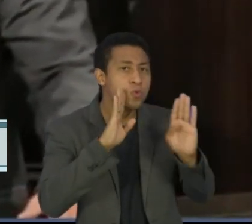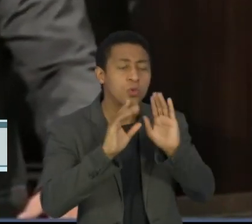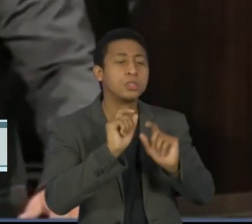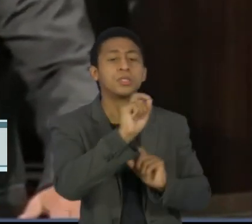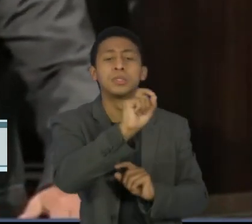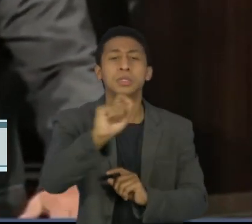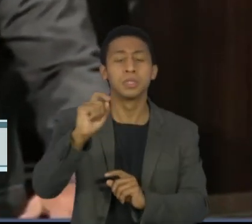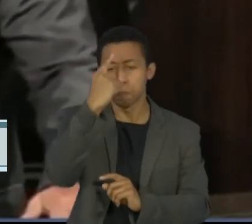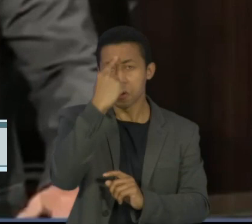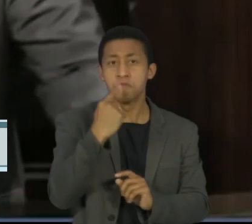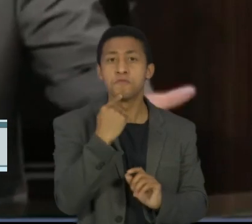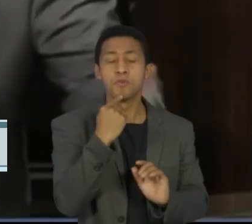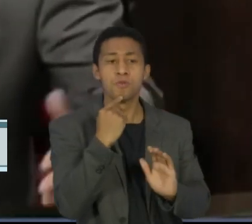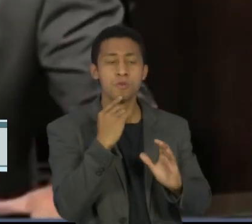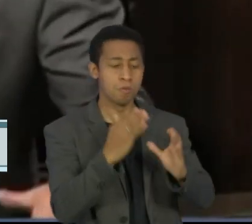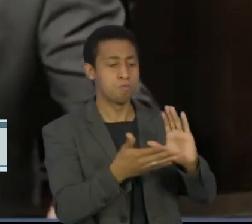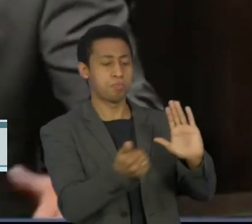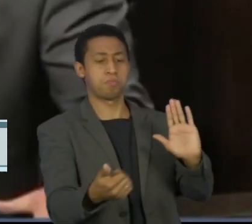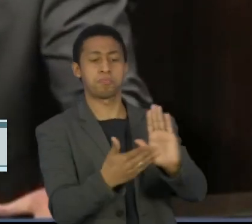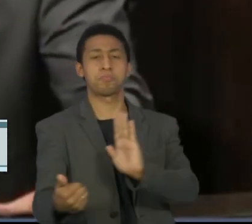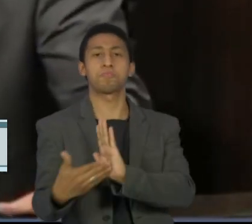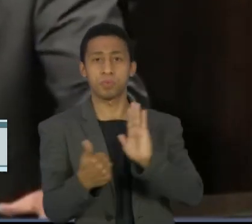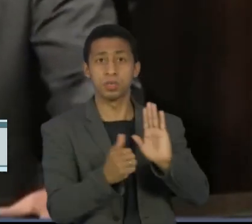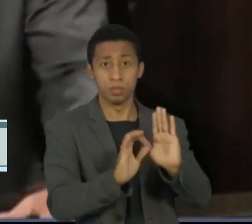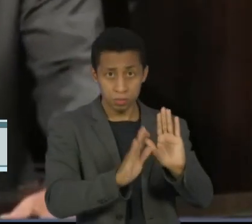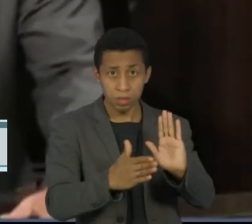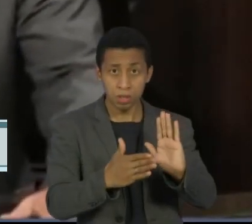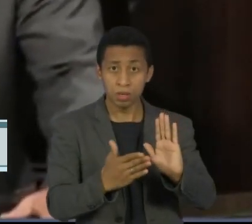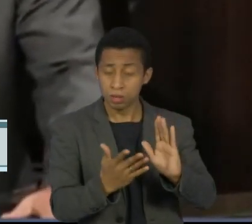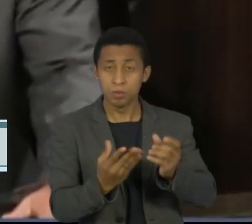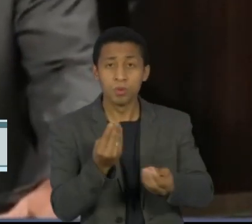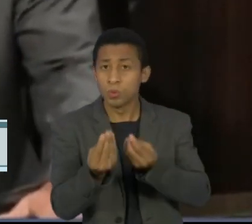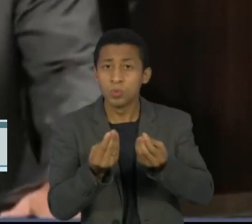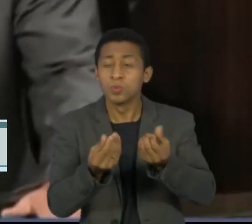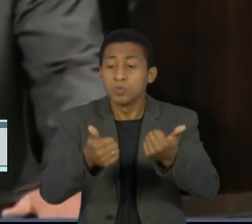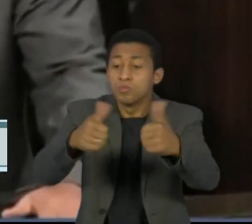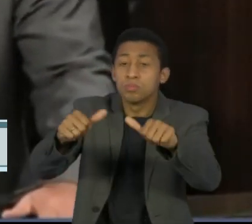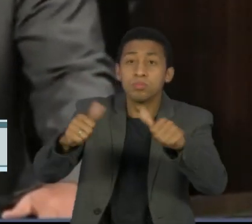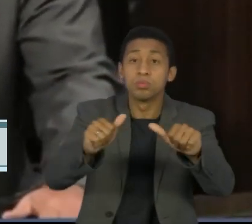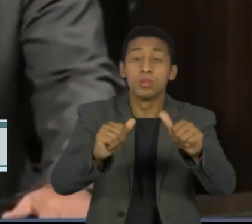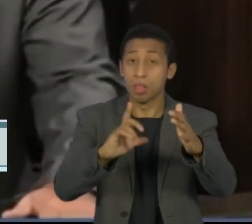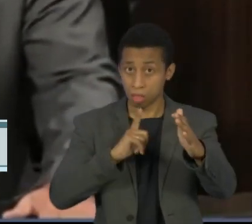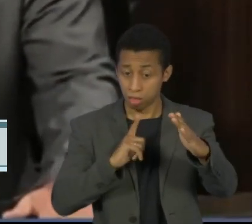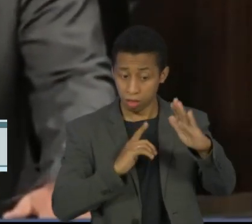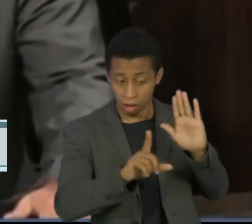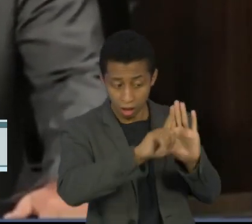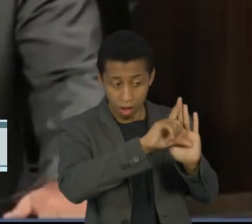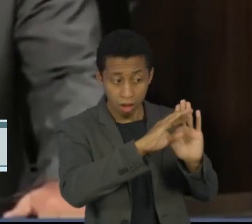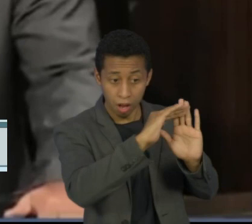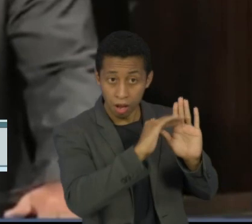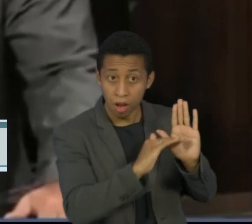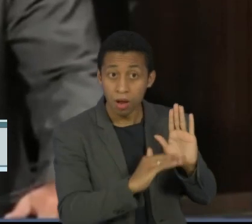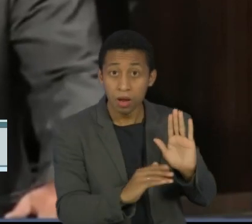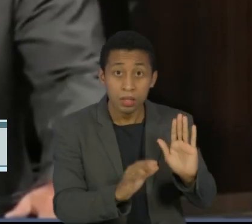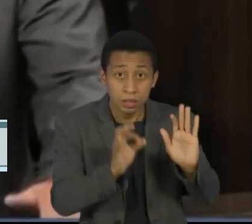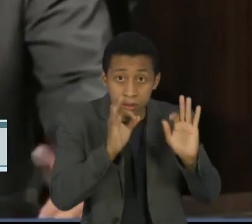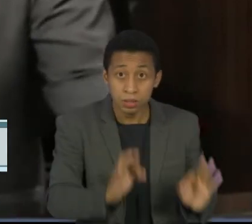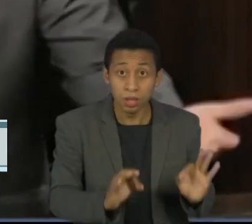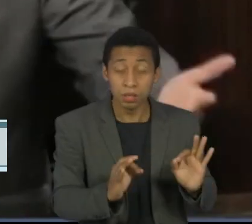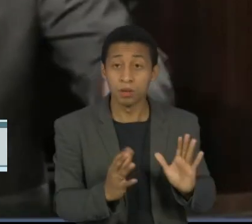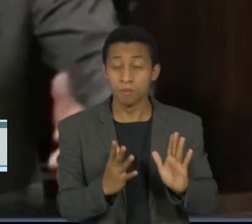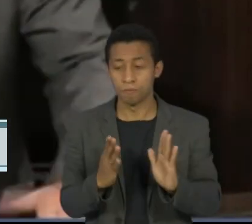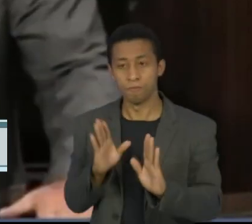de perfil foi banido e se a plataforma ultrapassou ou não os limites da censura. Além disso, afirmou que, abre aspas,